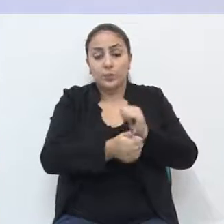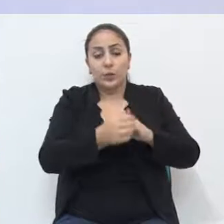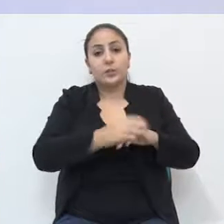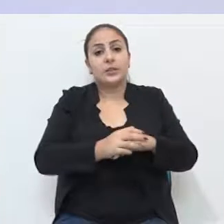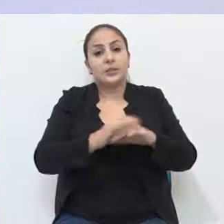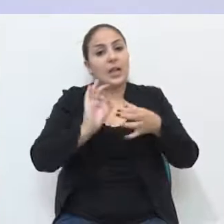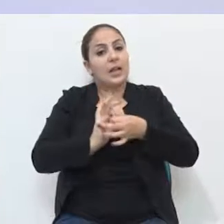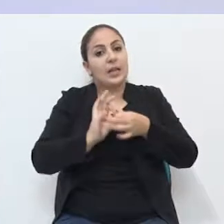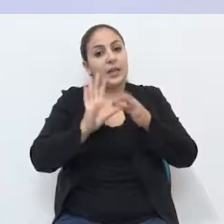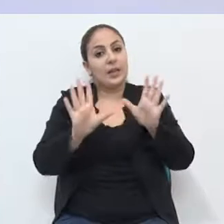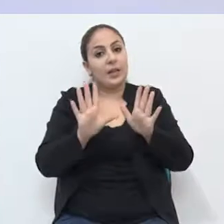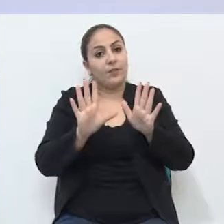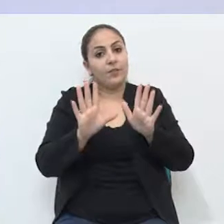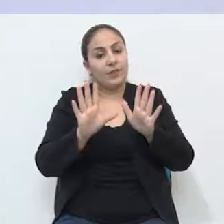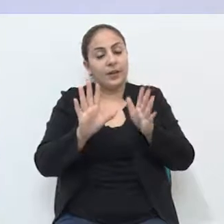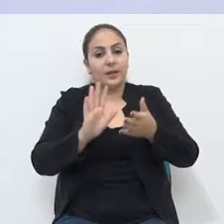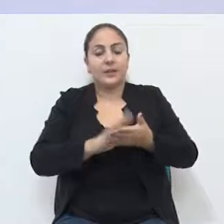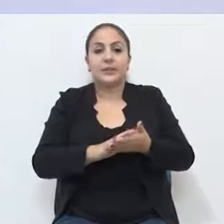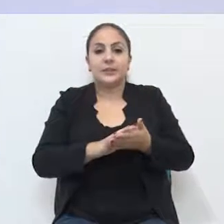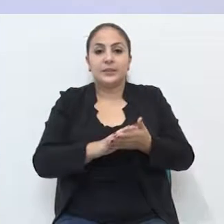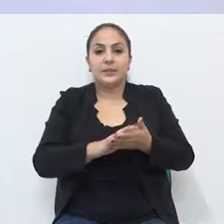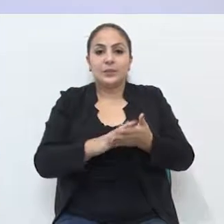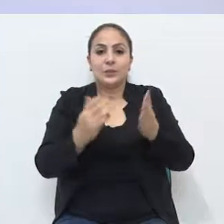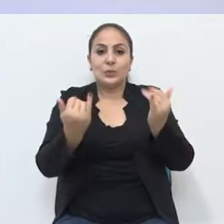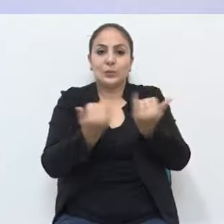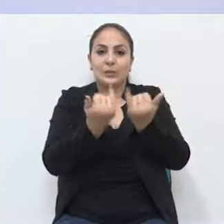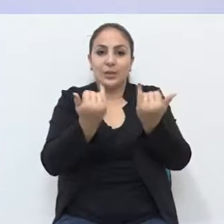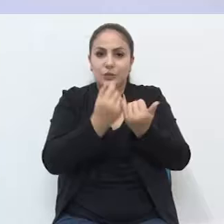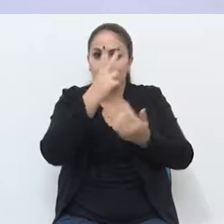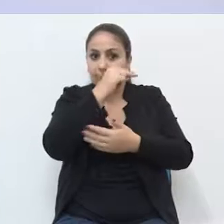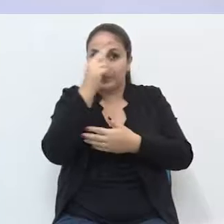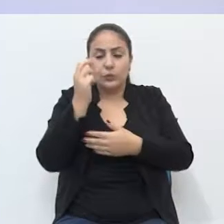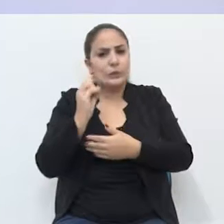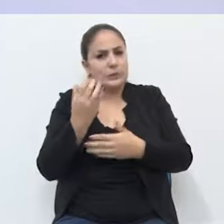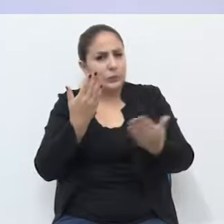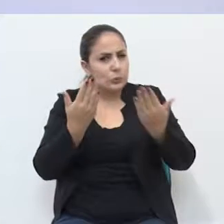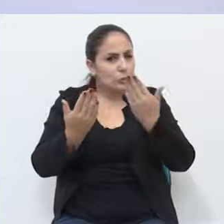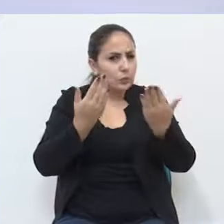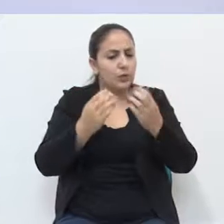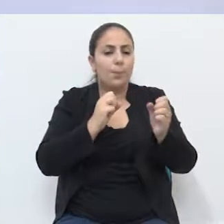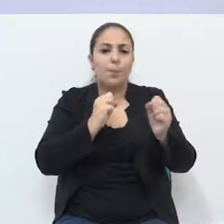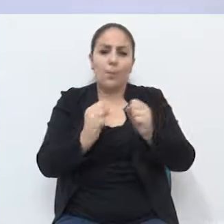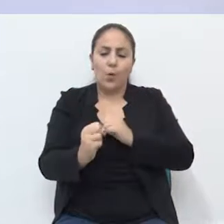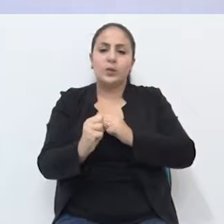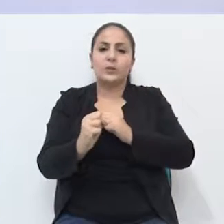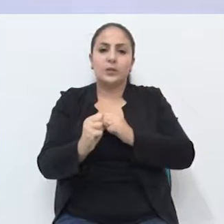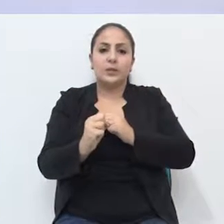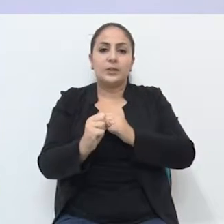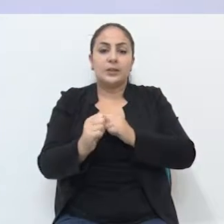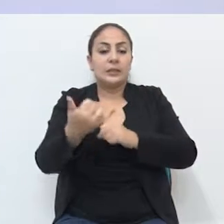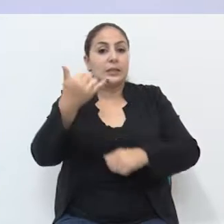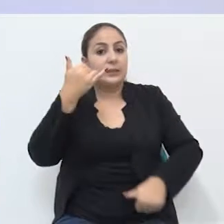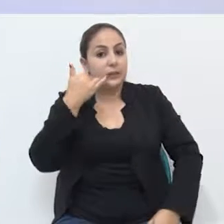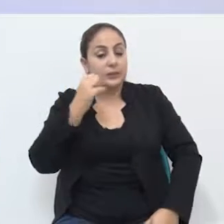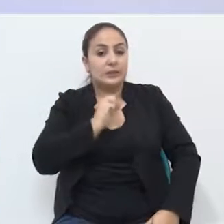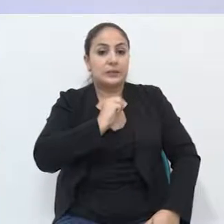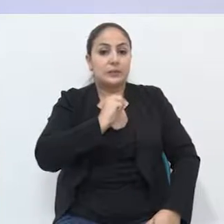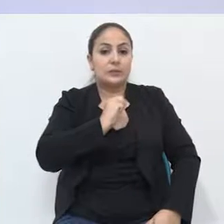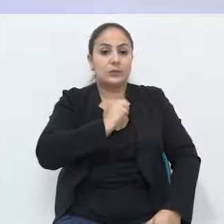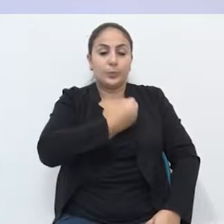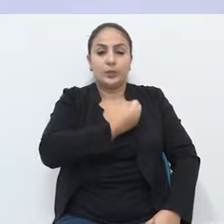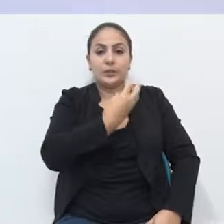ao esporte amador está disponível no site da Prefeitura. Dúvidas também podem ser esclarecidas pelo